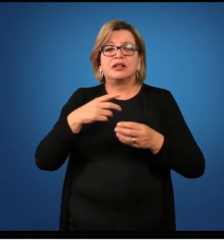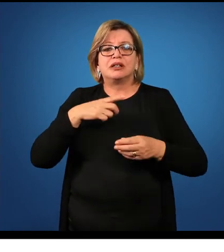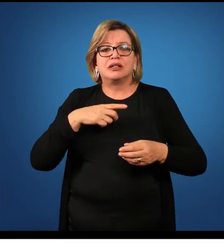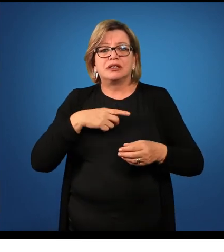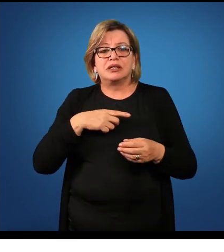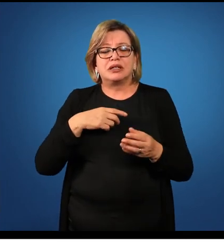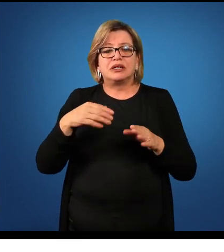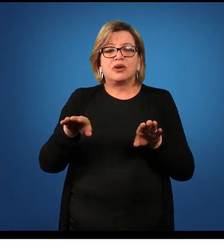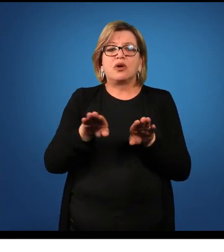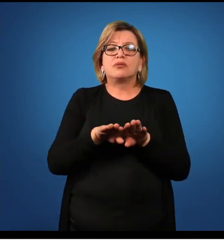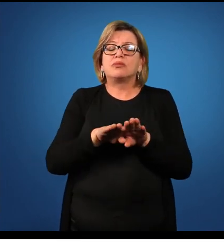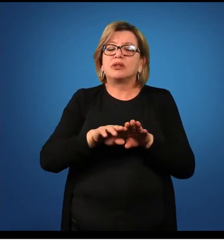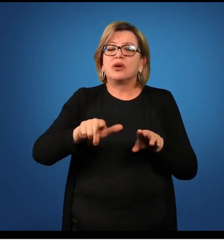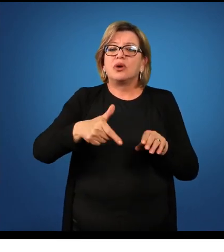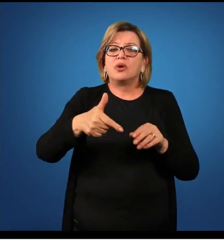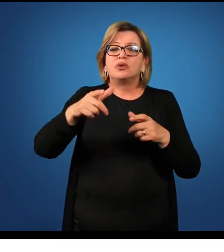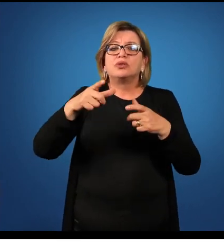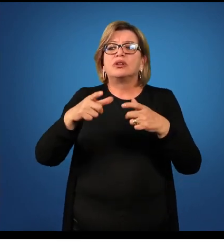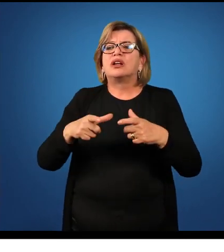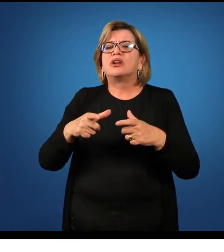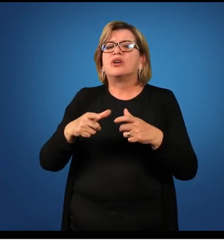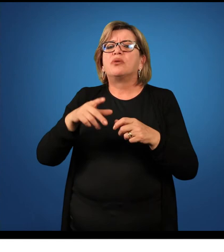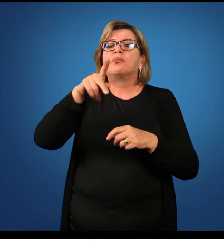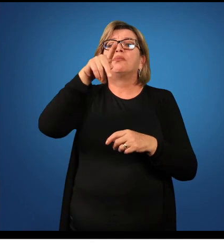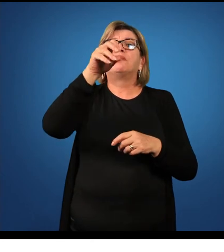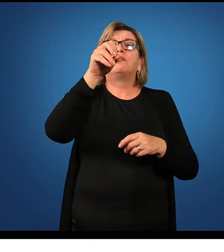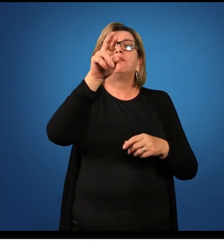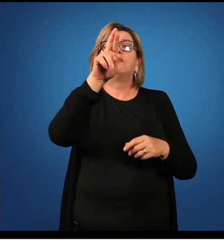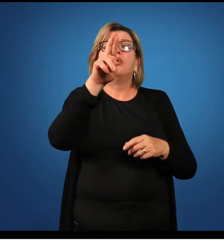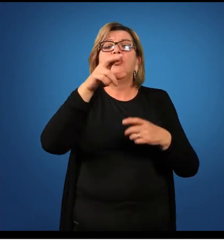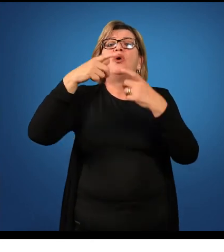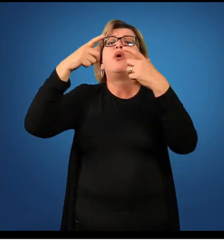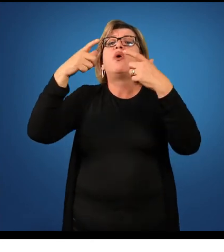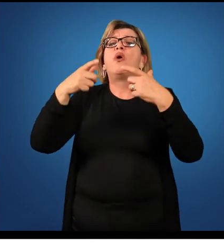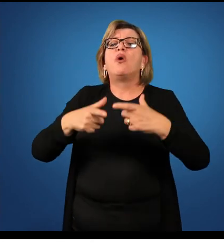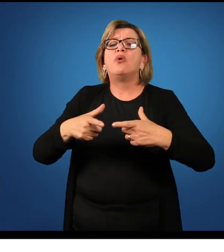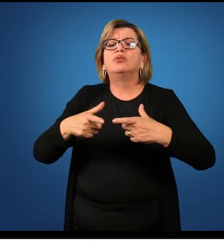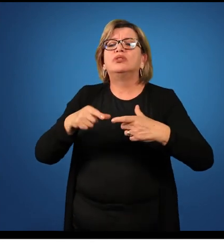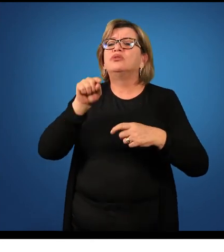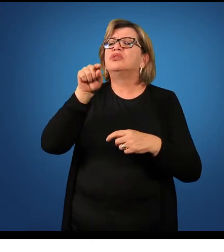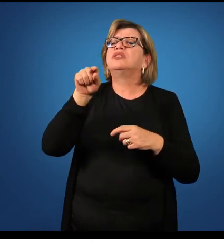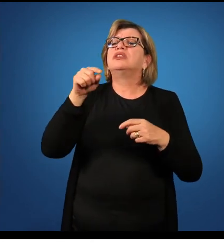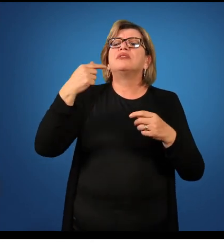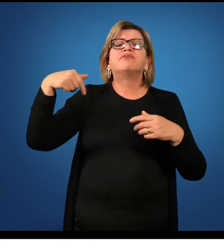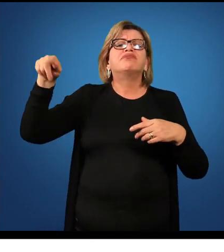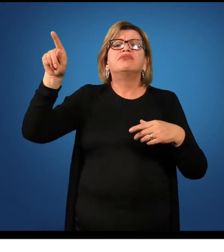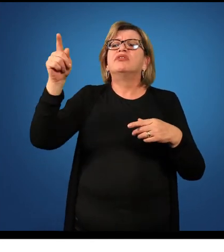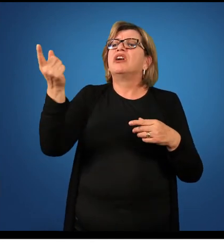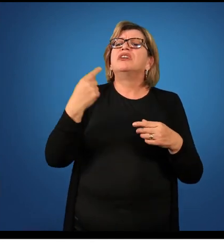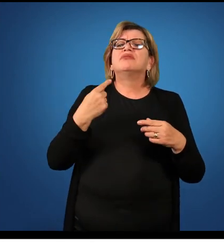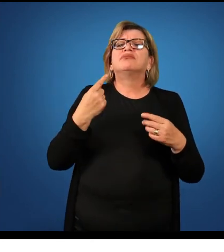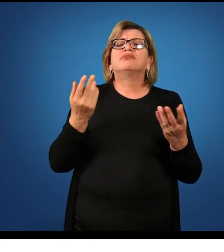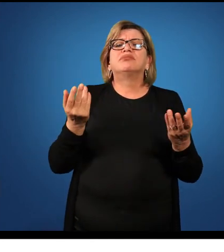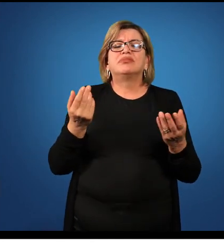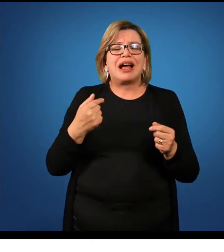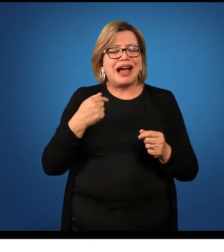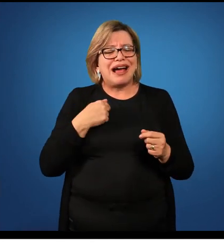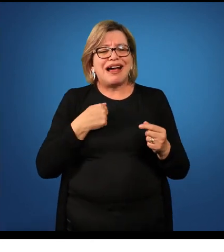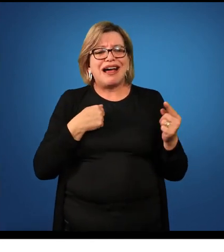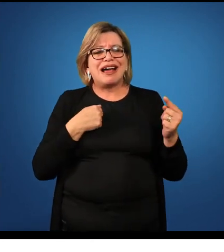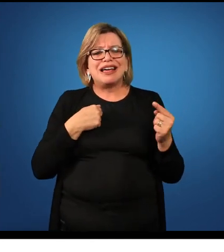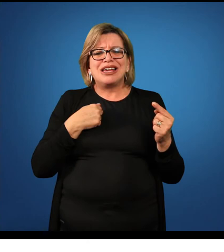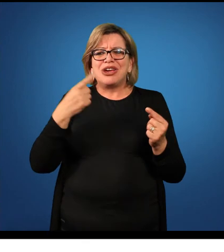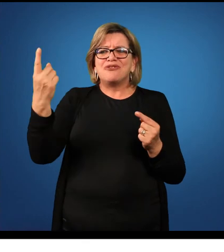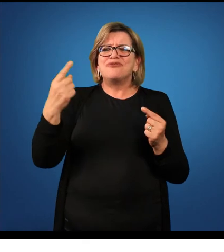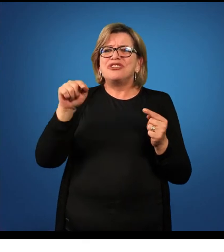lugar ainda por onde quando eu pergunto por onde você veio eu vim por